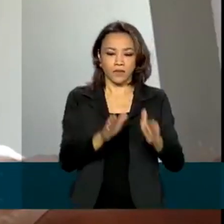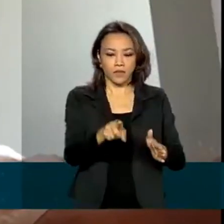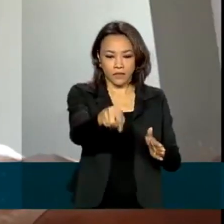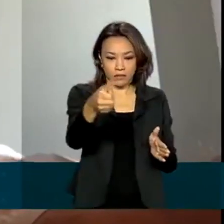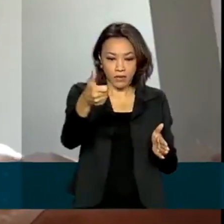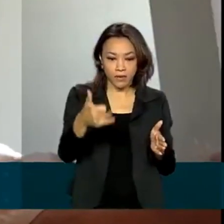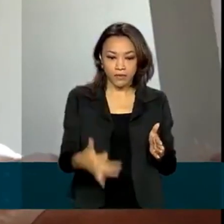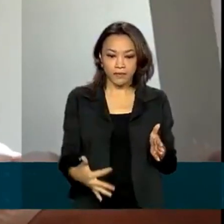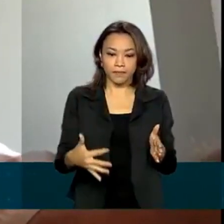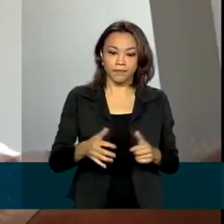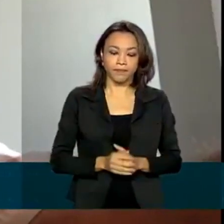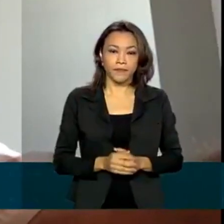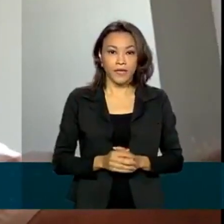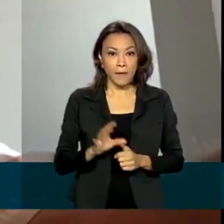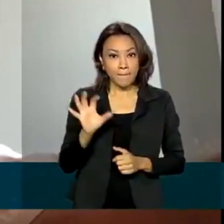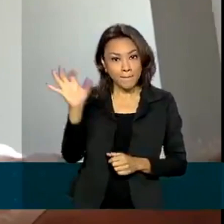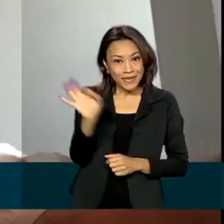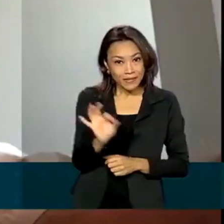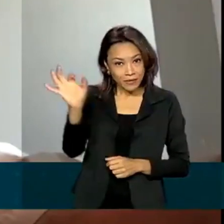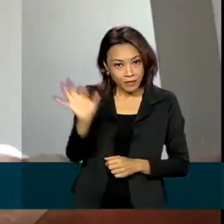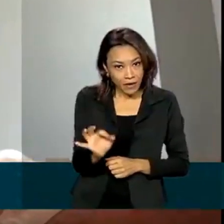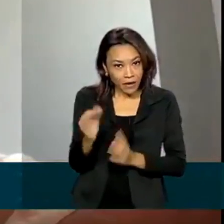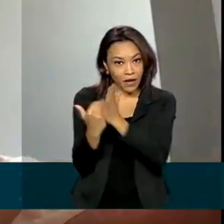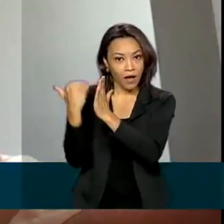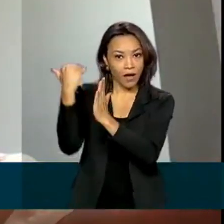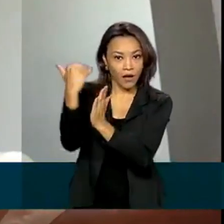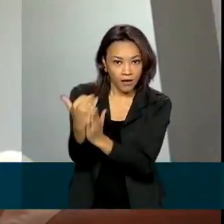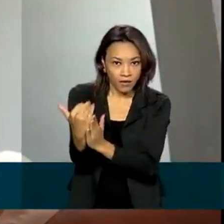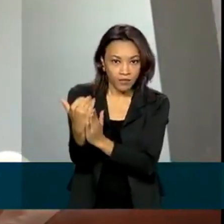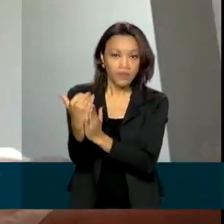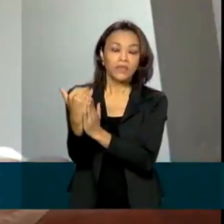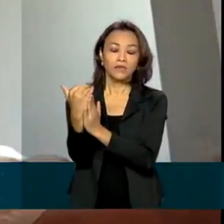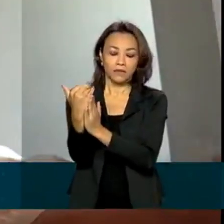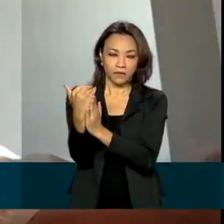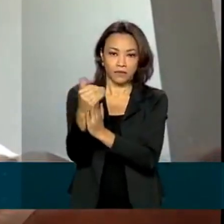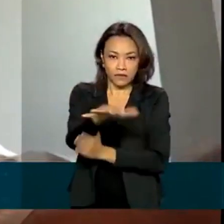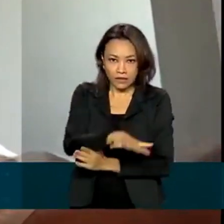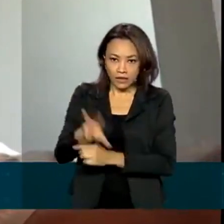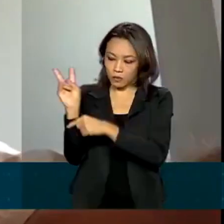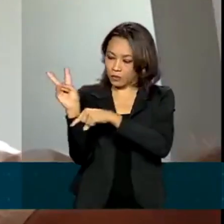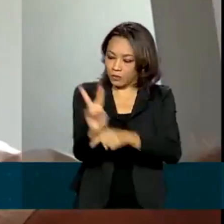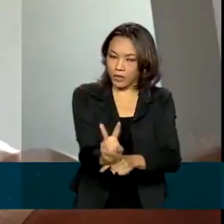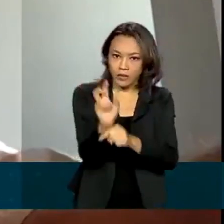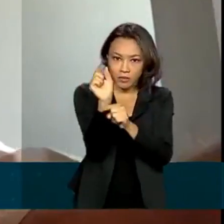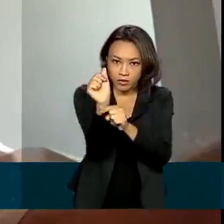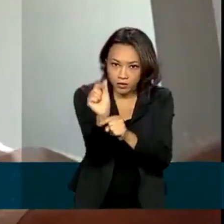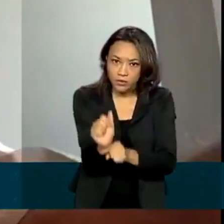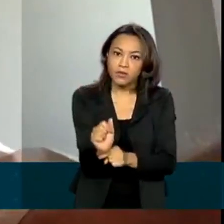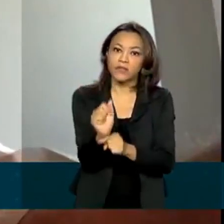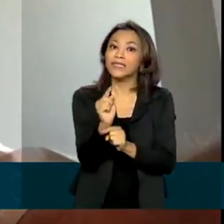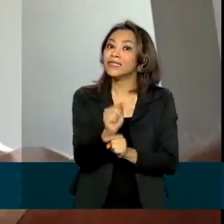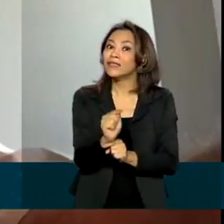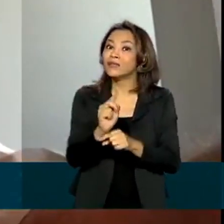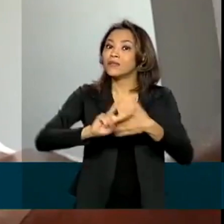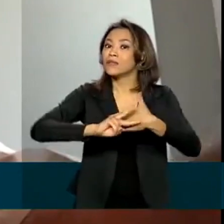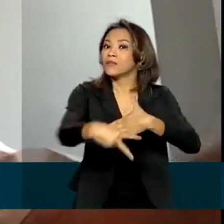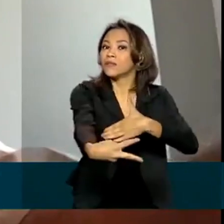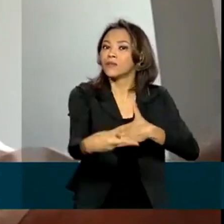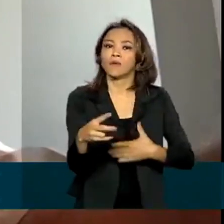Esses percentuais de aumento e magnitudes do crédito concedido refletem